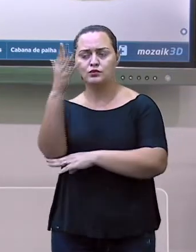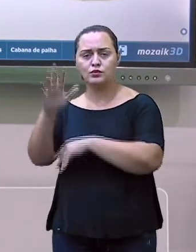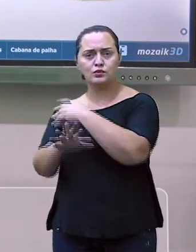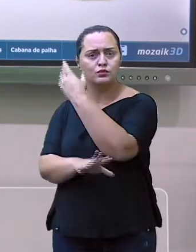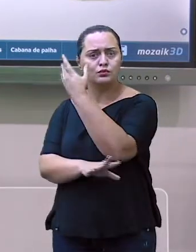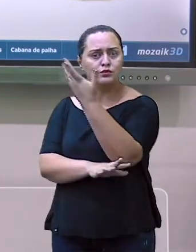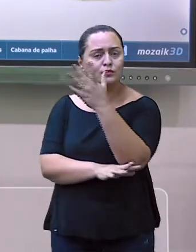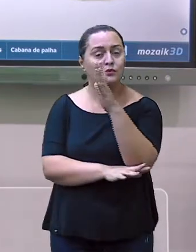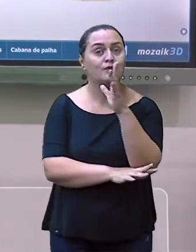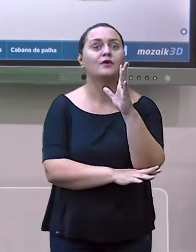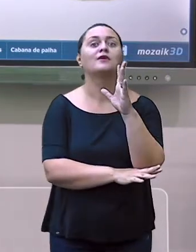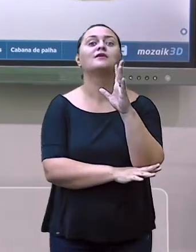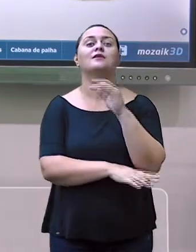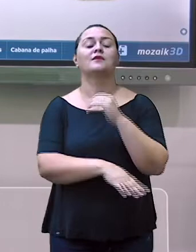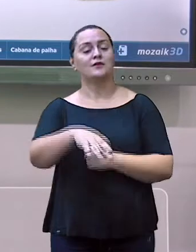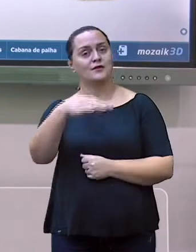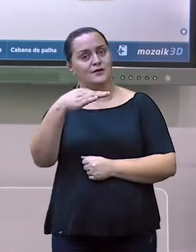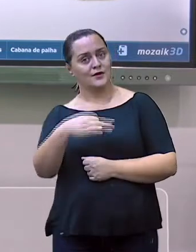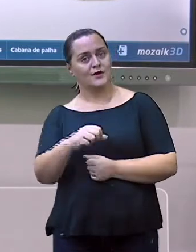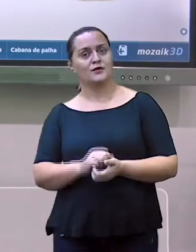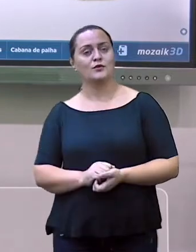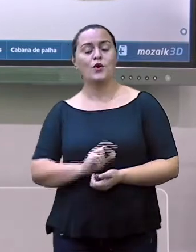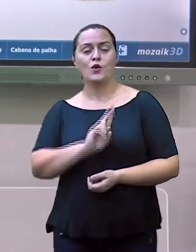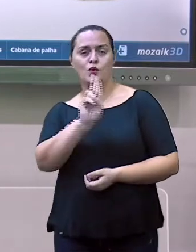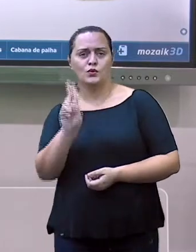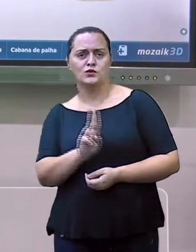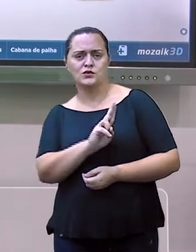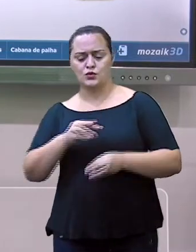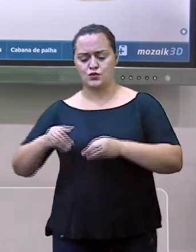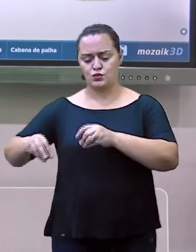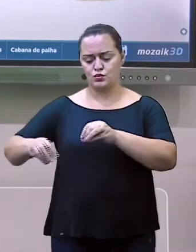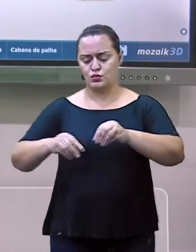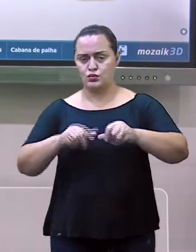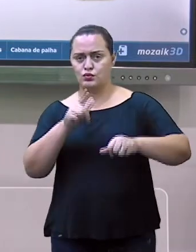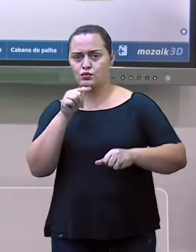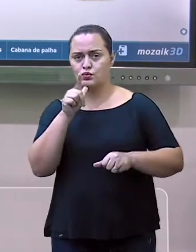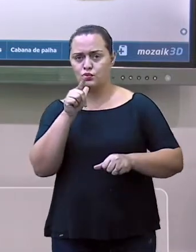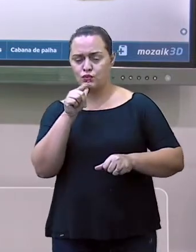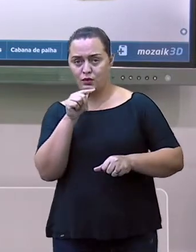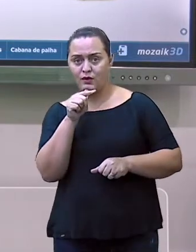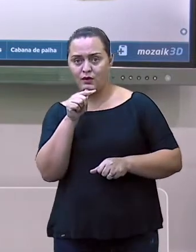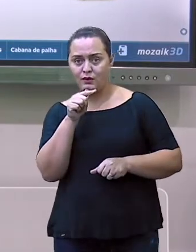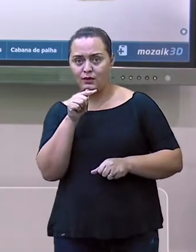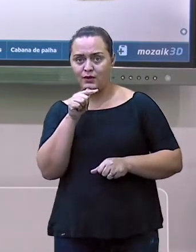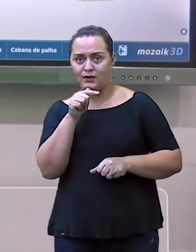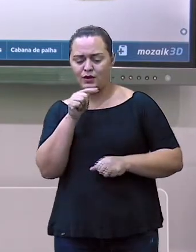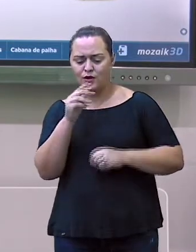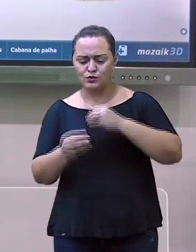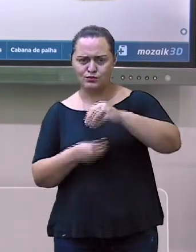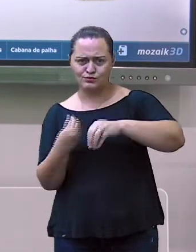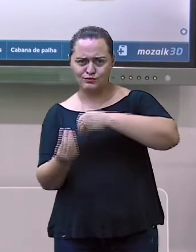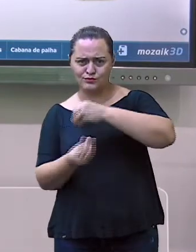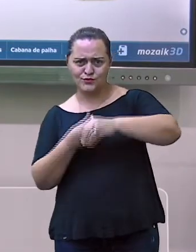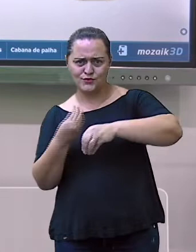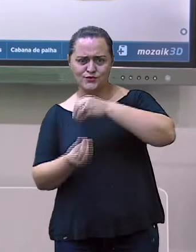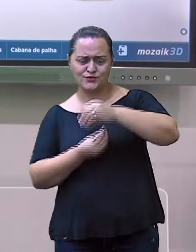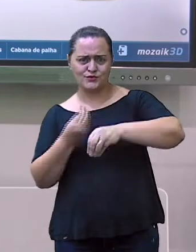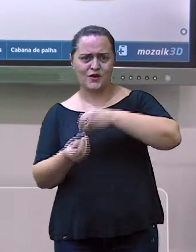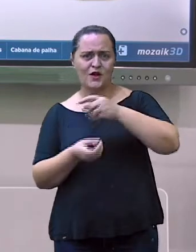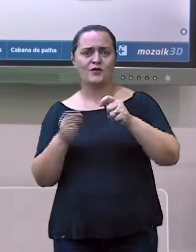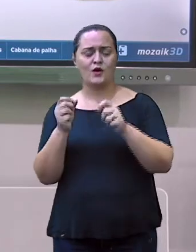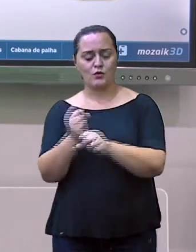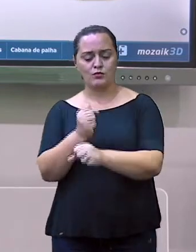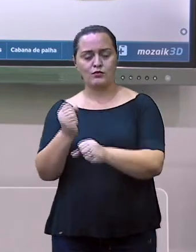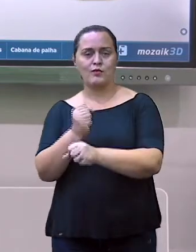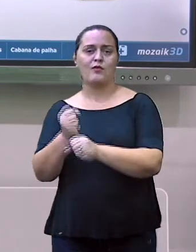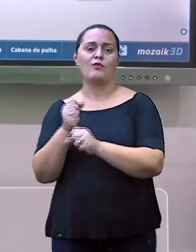um bloco de barro e água que era endurecido ao sol, muito parecido com os tijolos que utilizamos nos